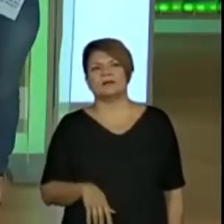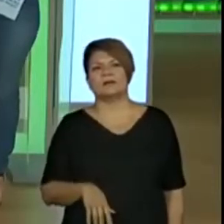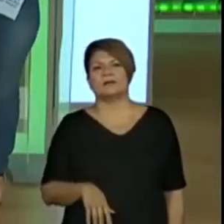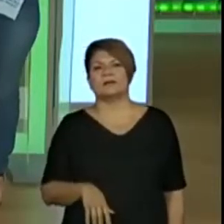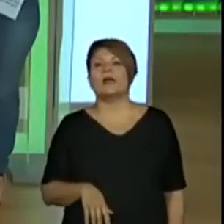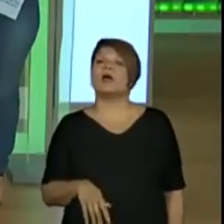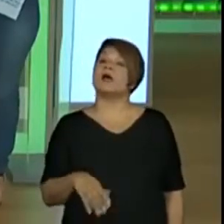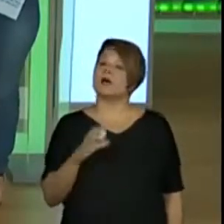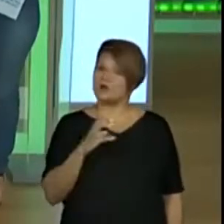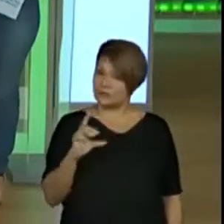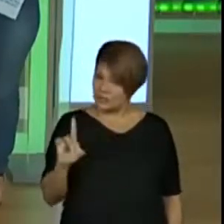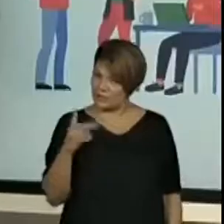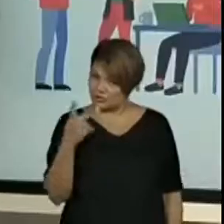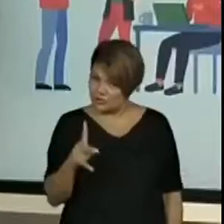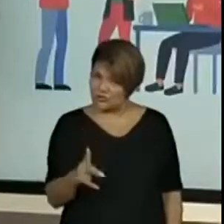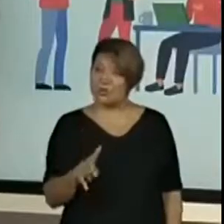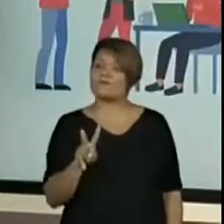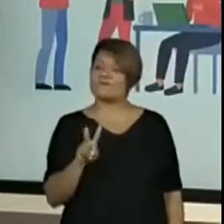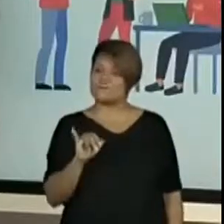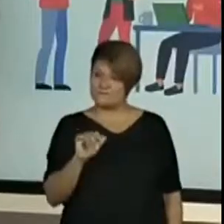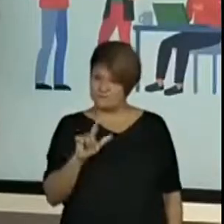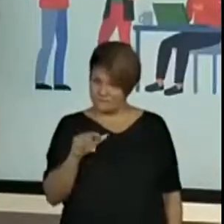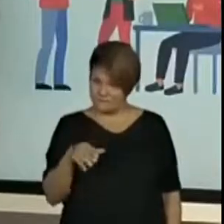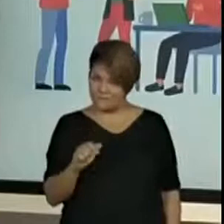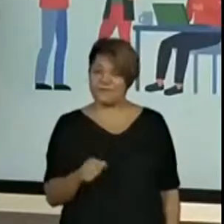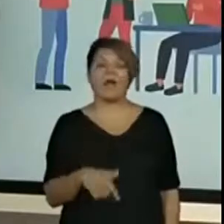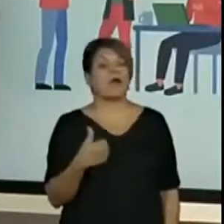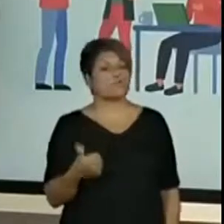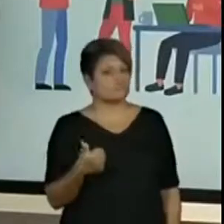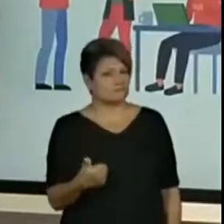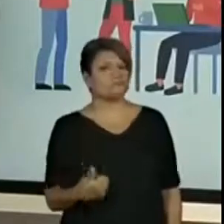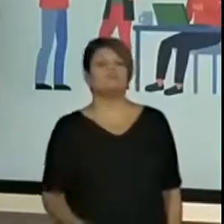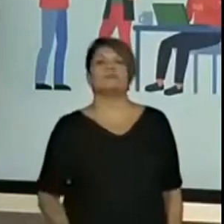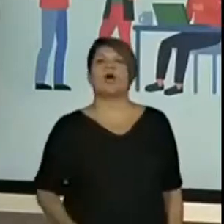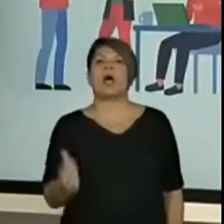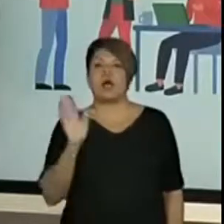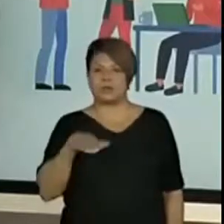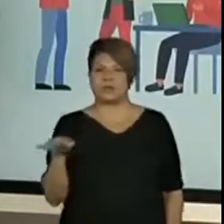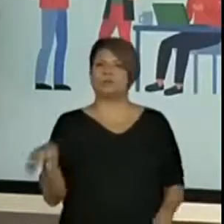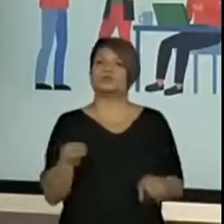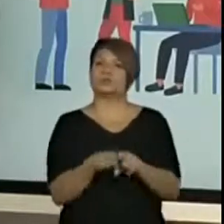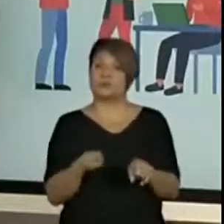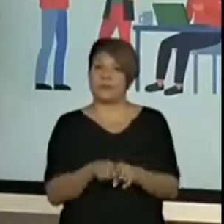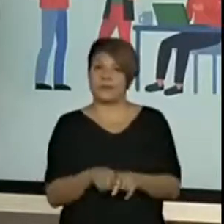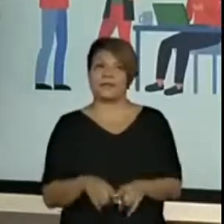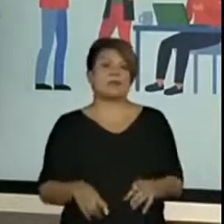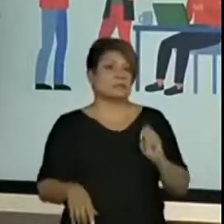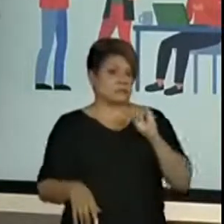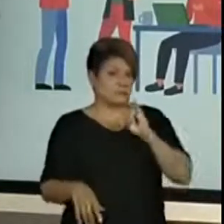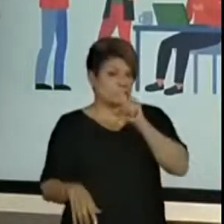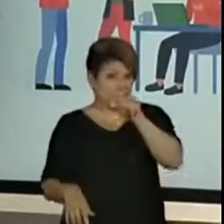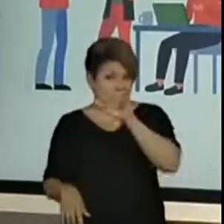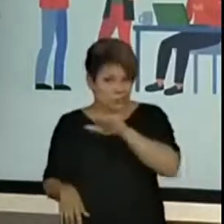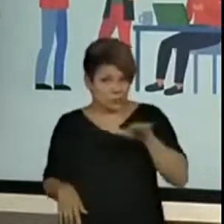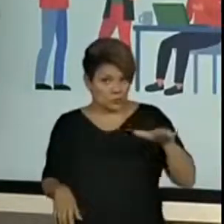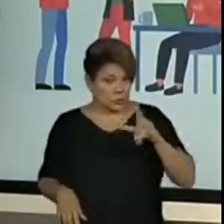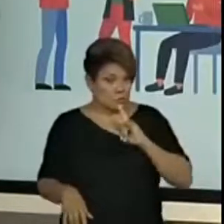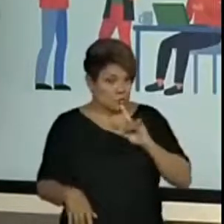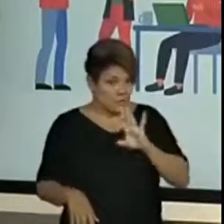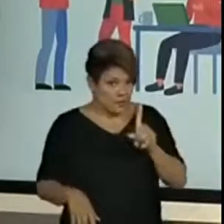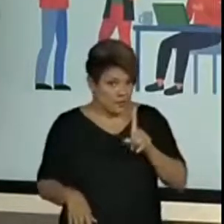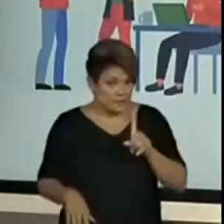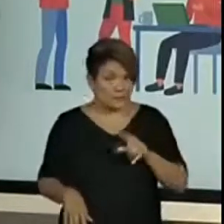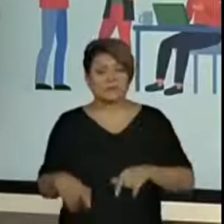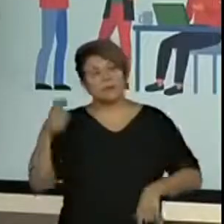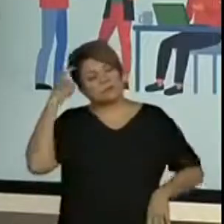Muito bem. E os alunos também já conhecem os seus coordenadores da escola. Se não conhecem, estão pensando agora